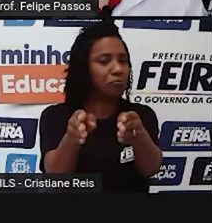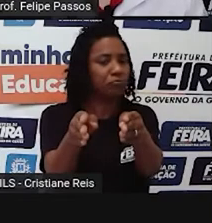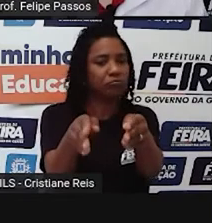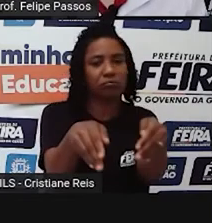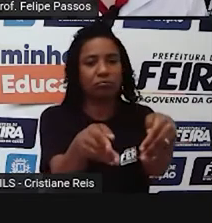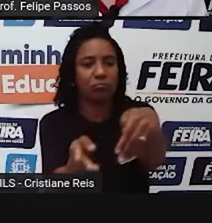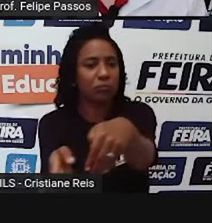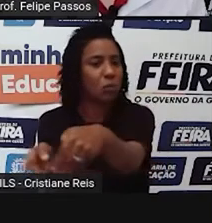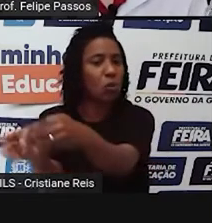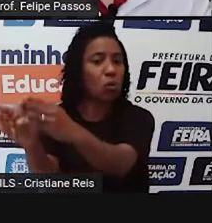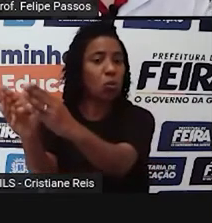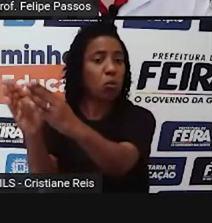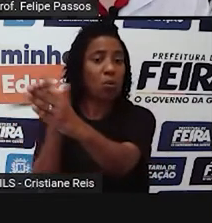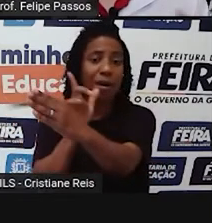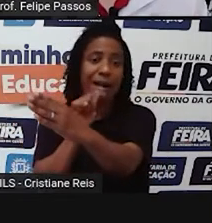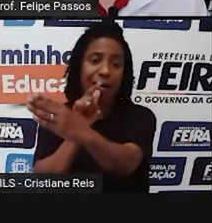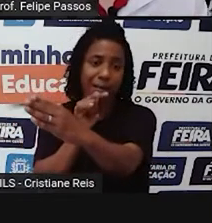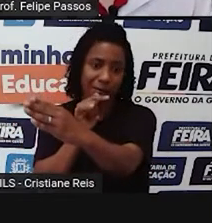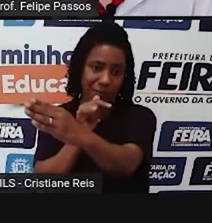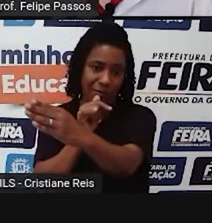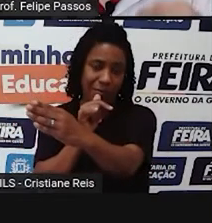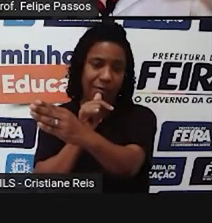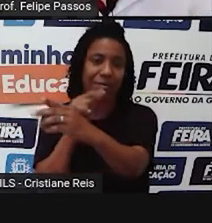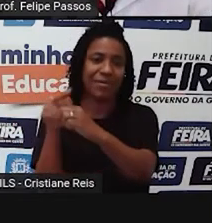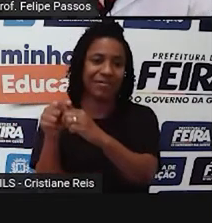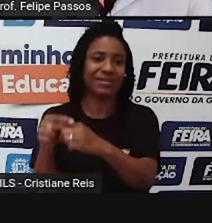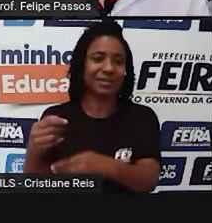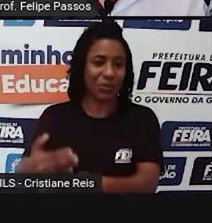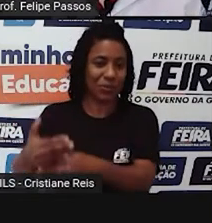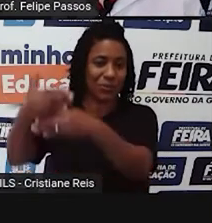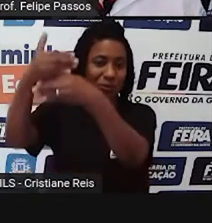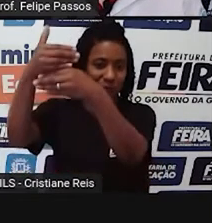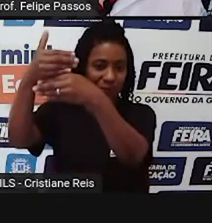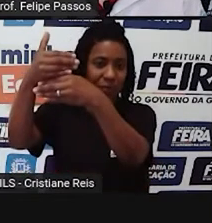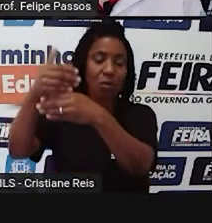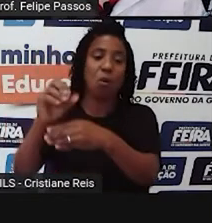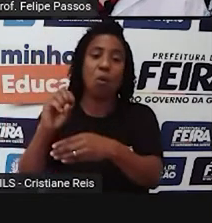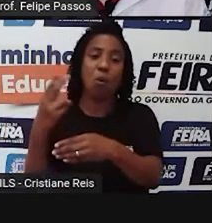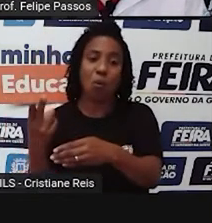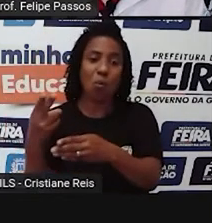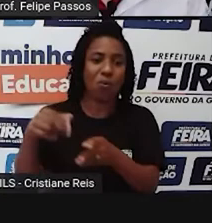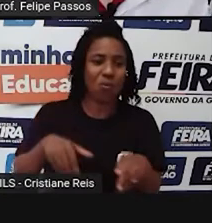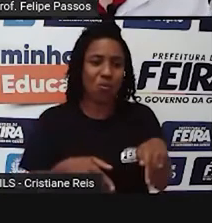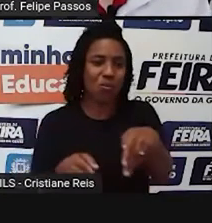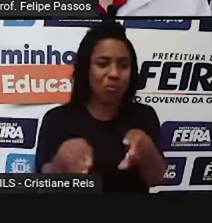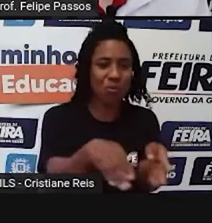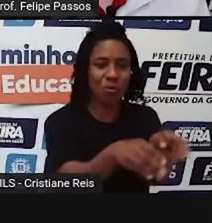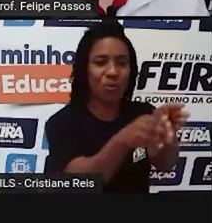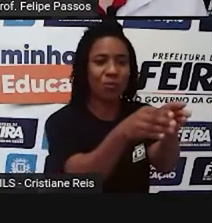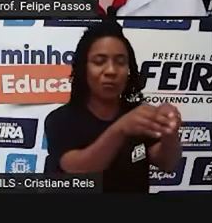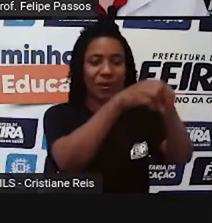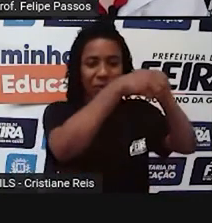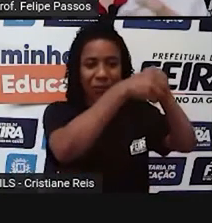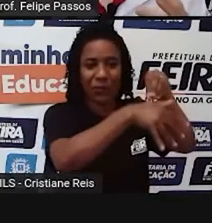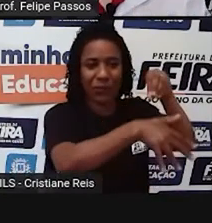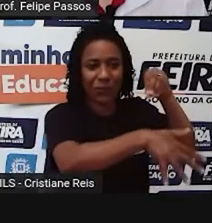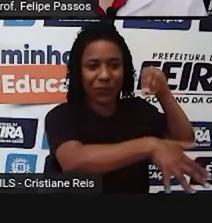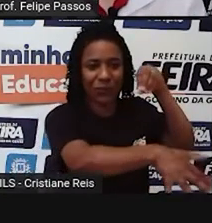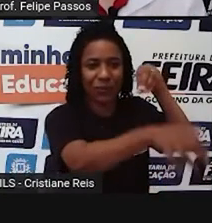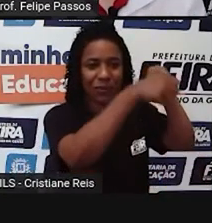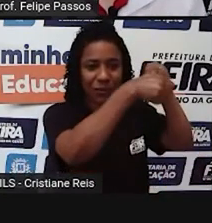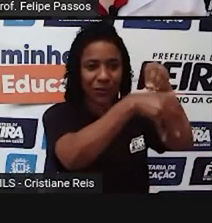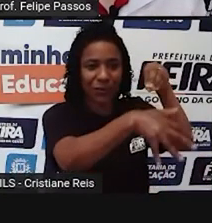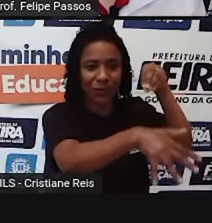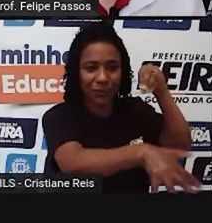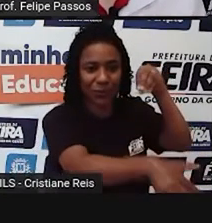vezes, desvia o custo d'água pro seu interesse, pra fazer irrigação, né? Bloqueia o custo d'água tanto pra